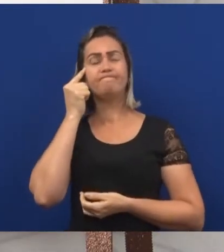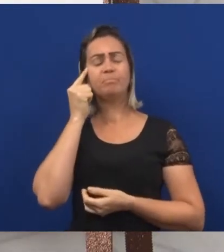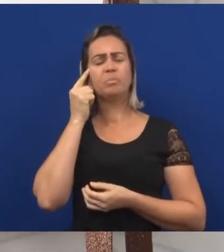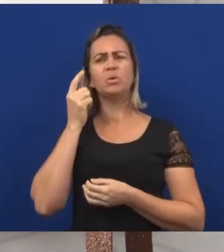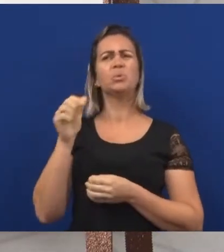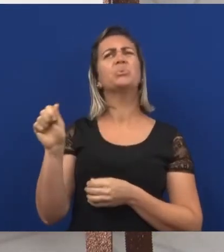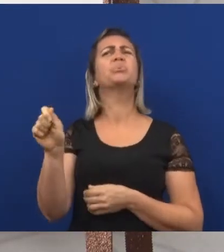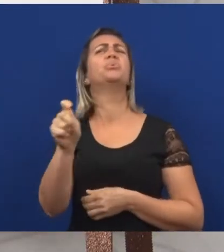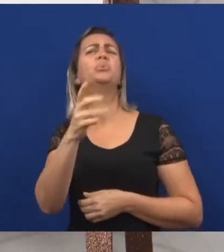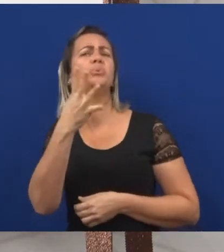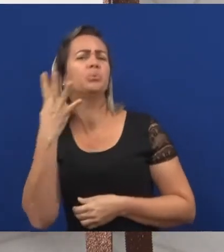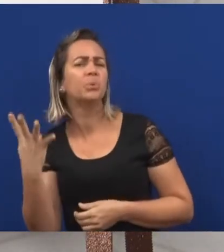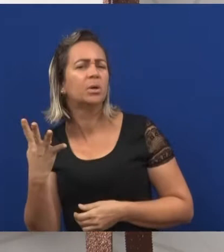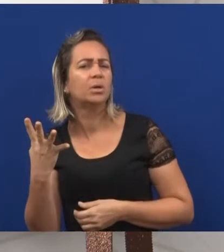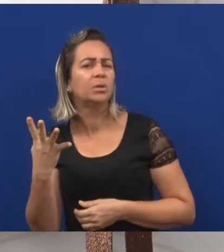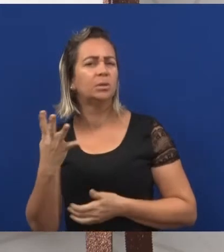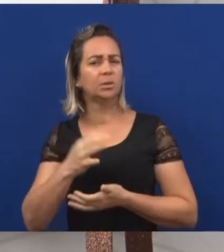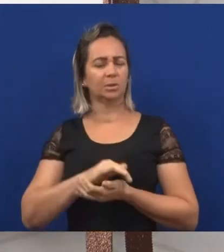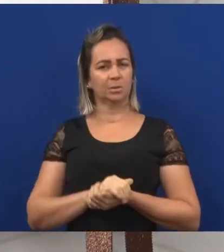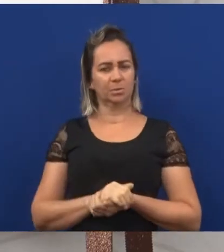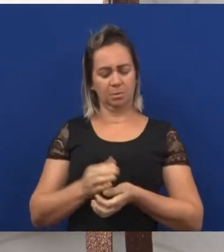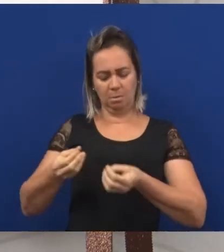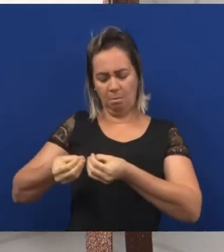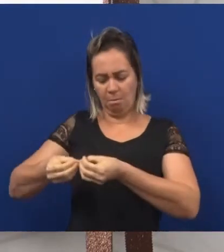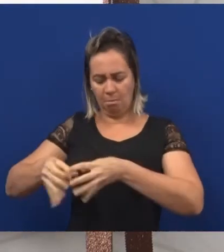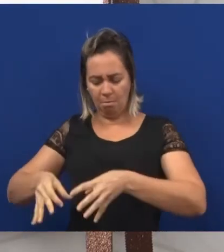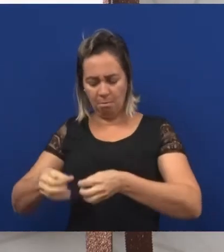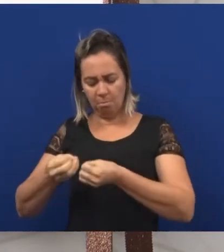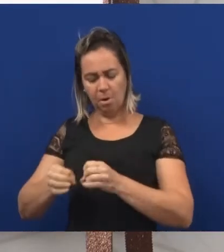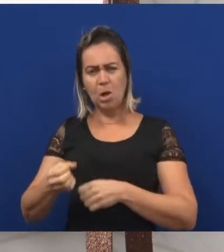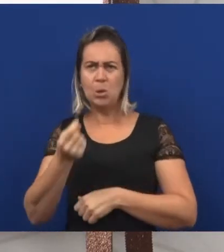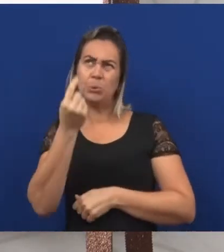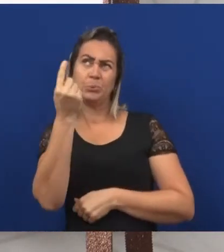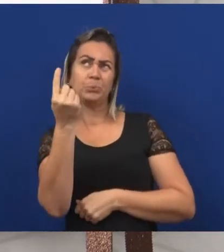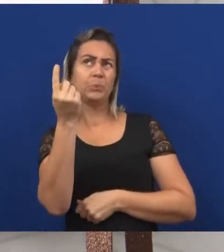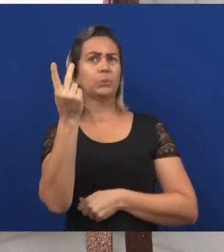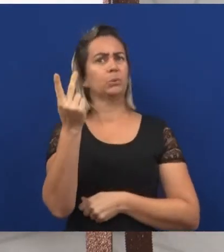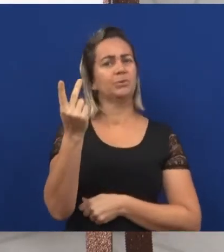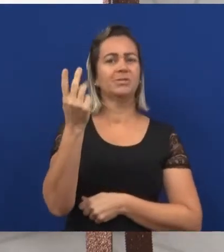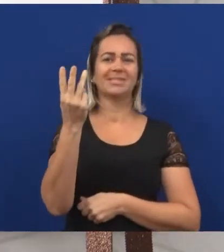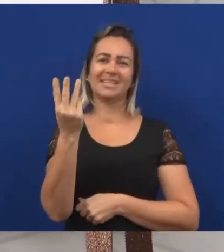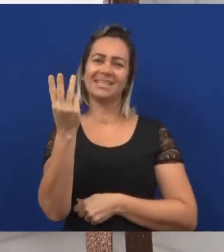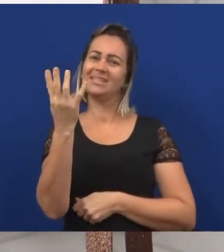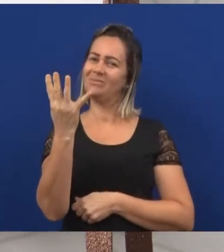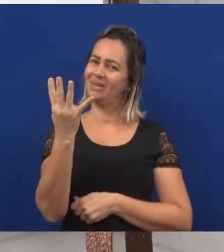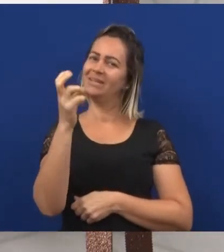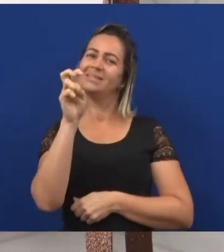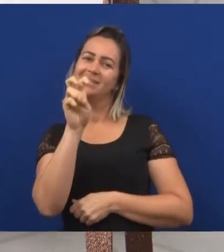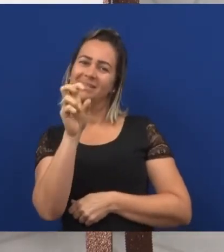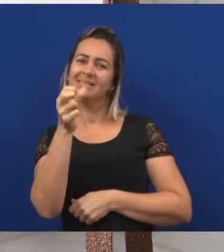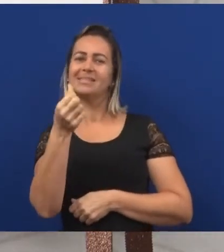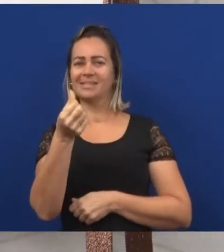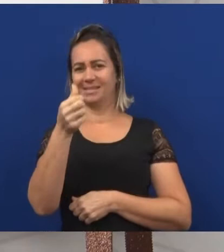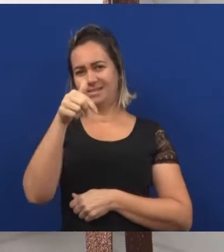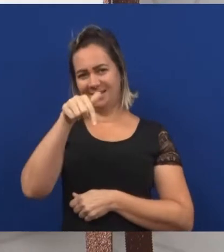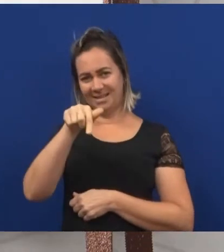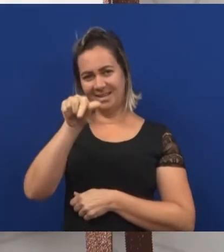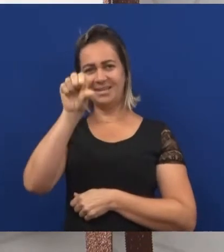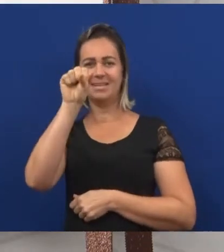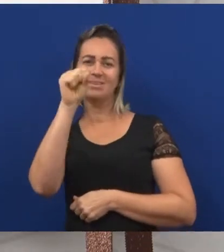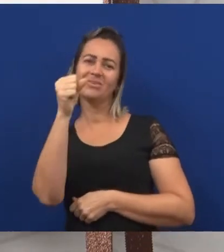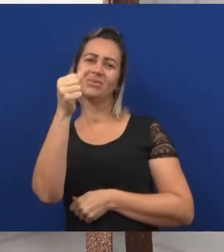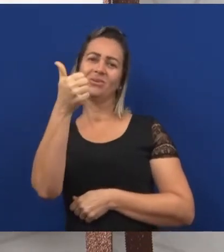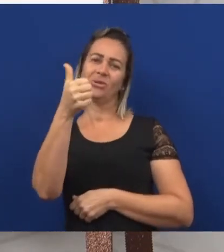dúzia de ovos. Ele começou a contar os ovos que ele iria comprar no